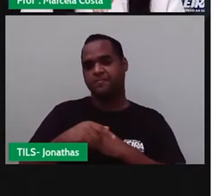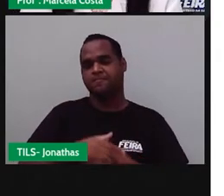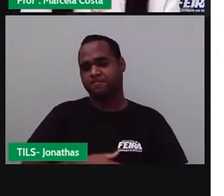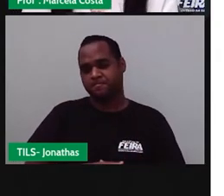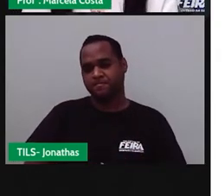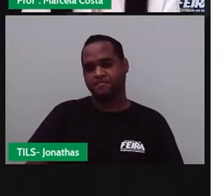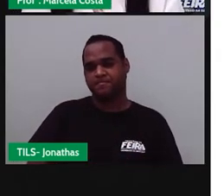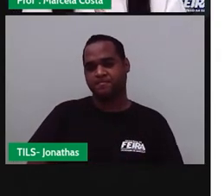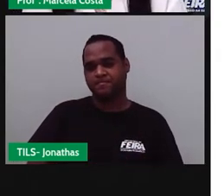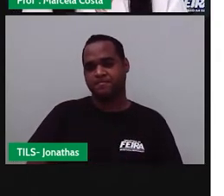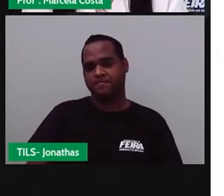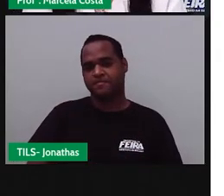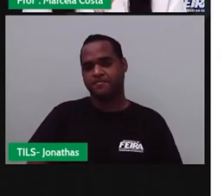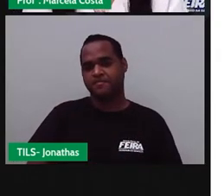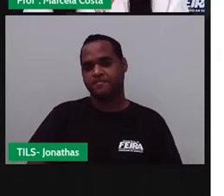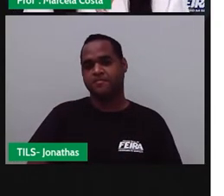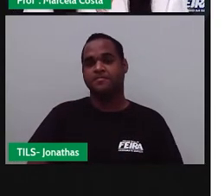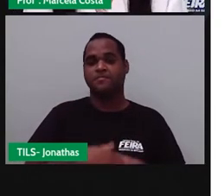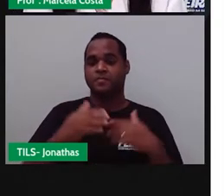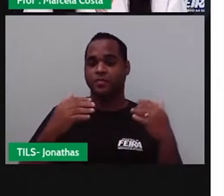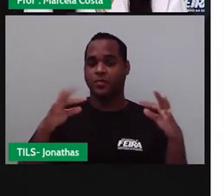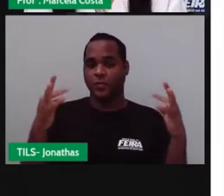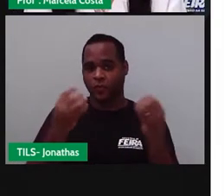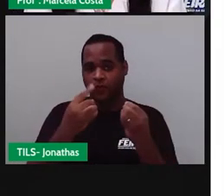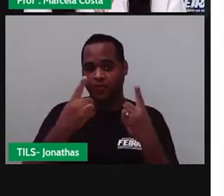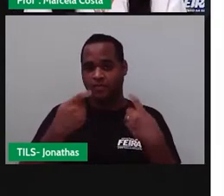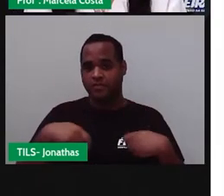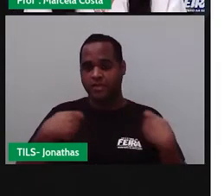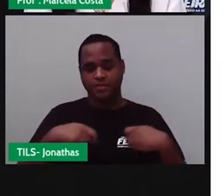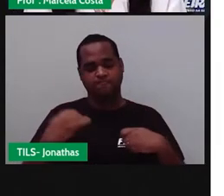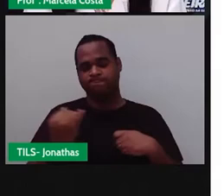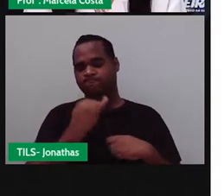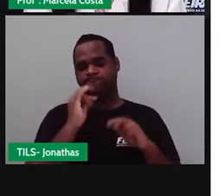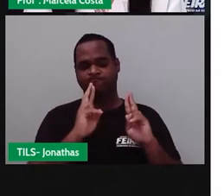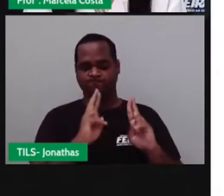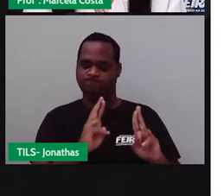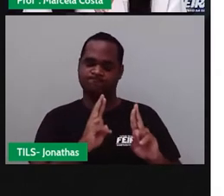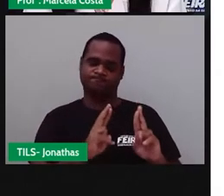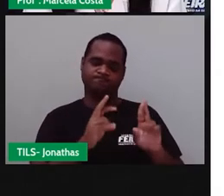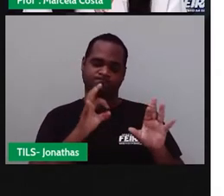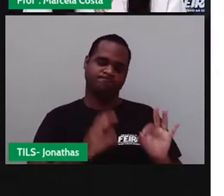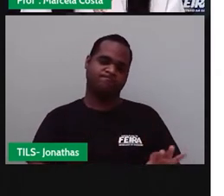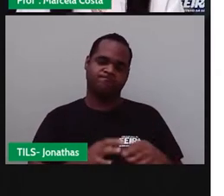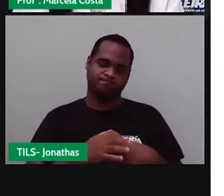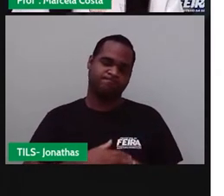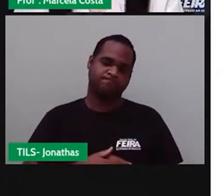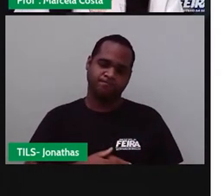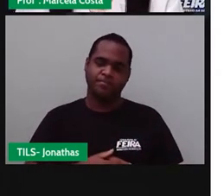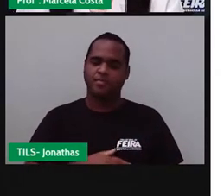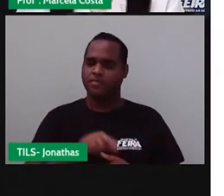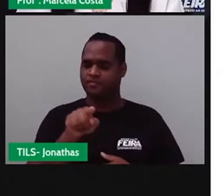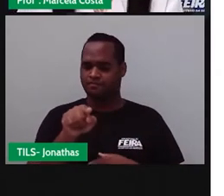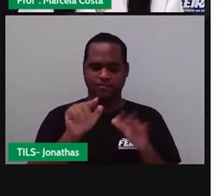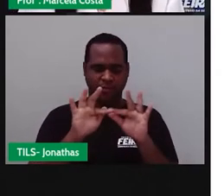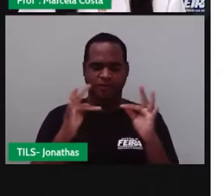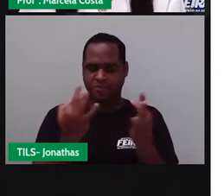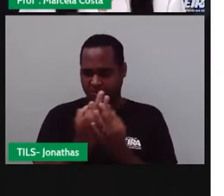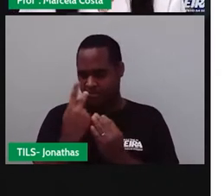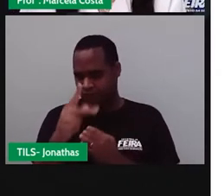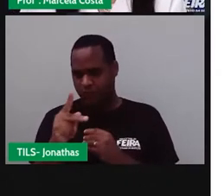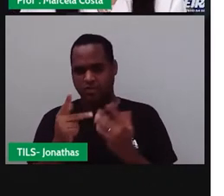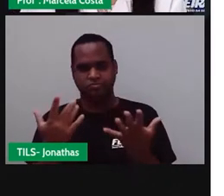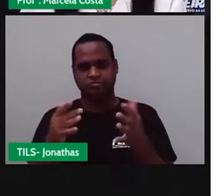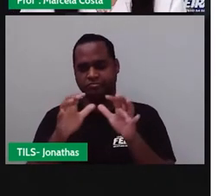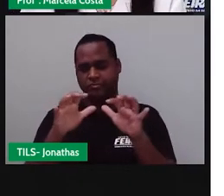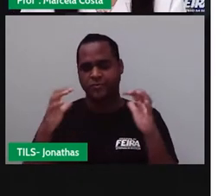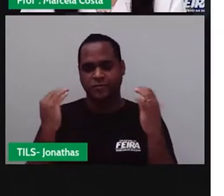todas elas precisam ser respeitadas. Aí, na sua família, na sua